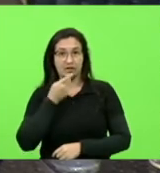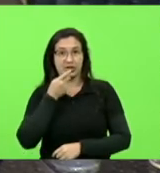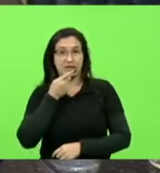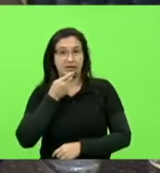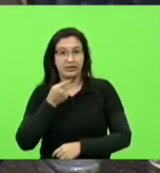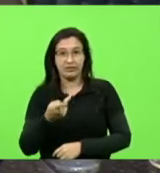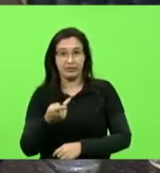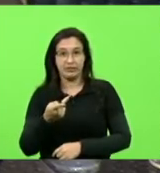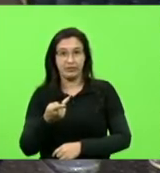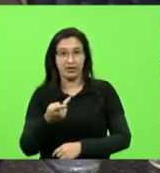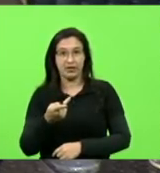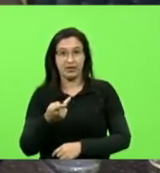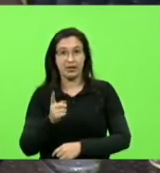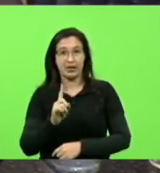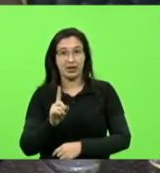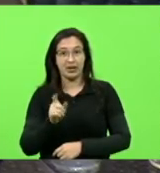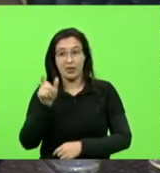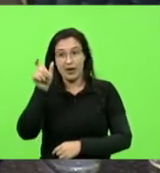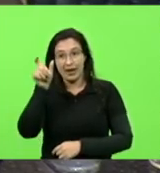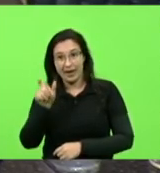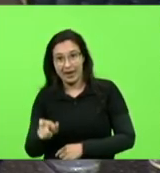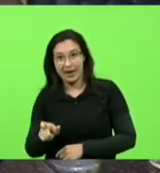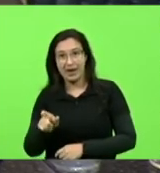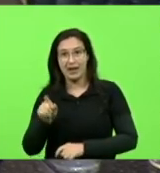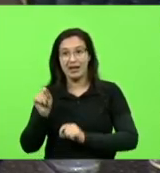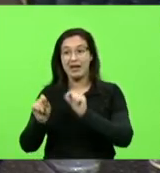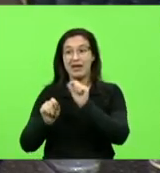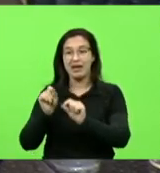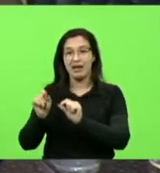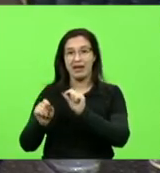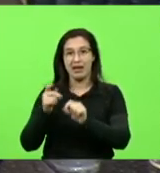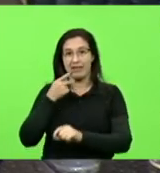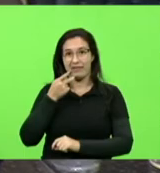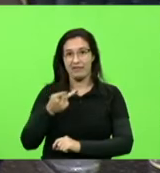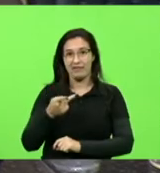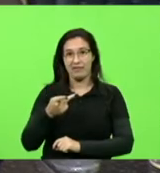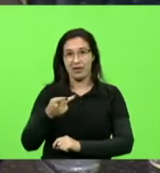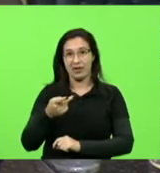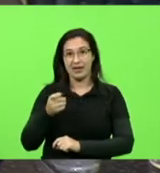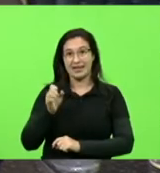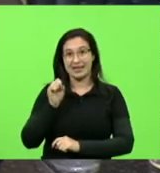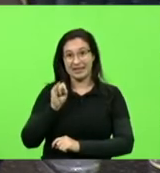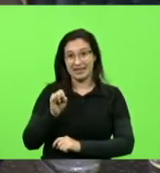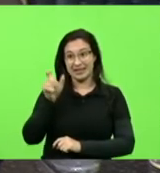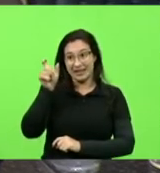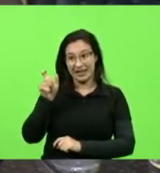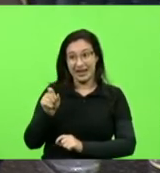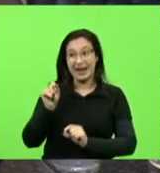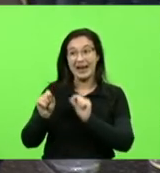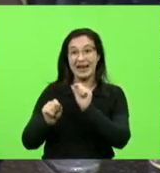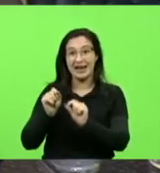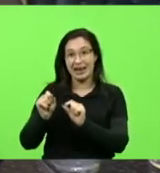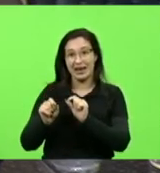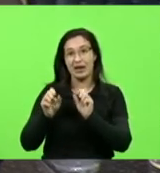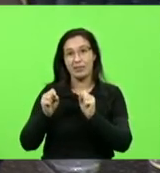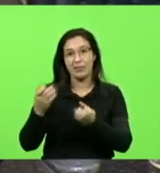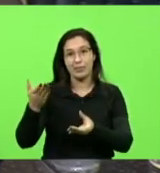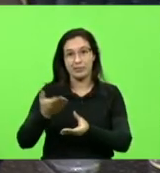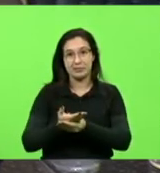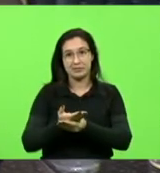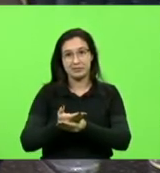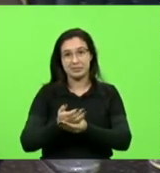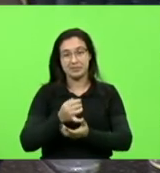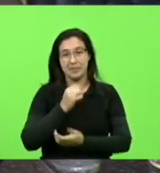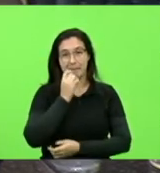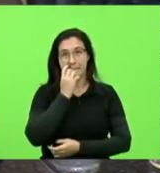fala. Porque, dependendo de quem fala, leva processo. Dependendo de quem fala, aí está